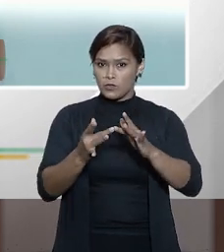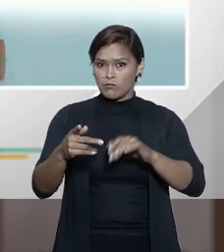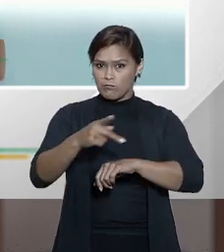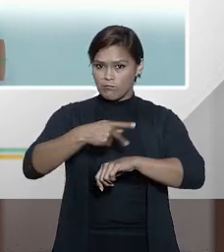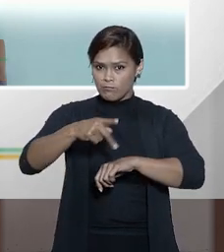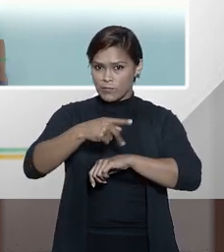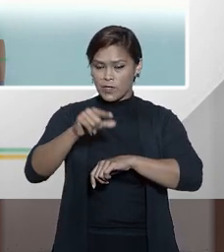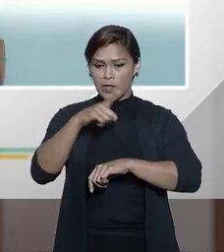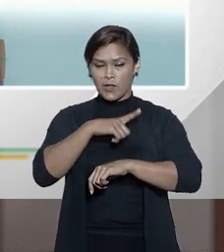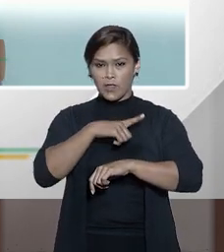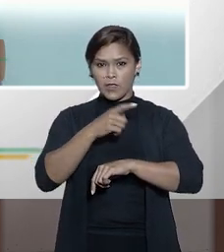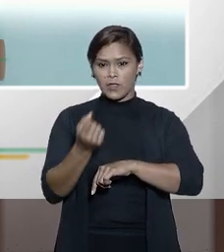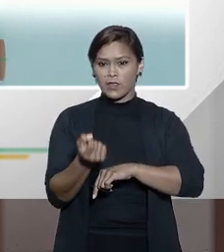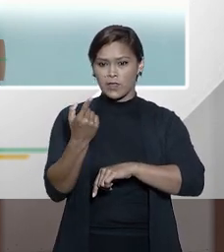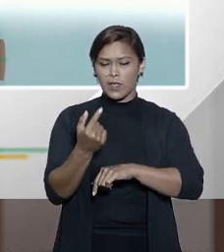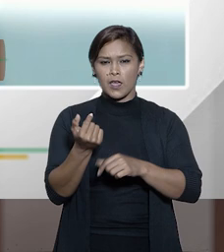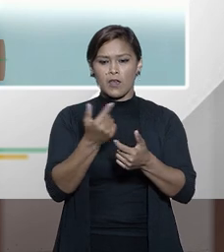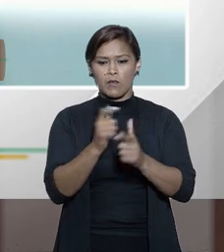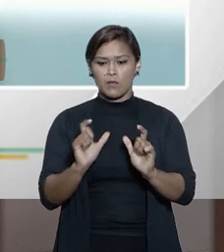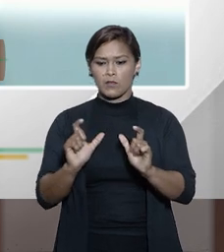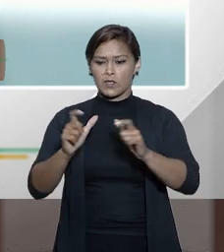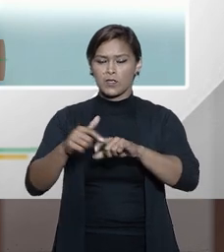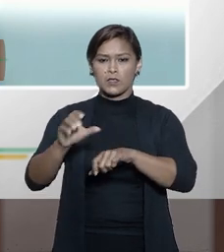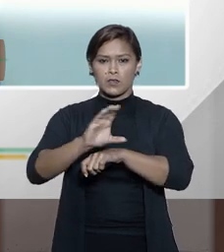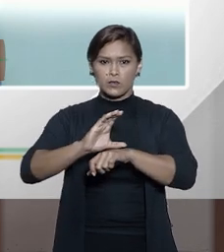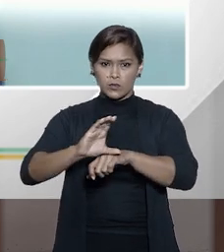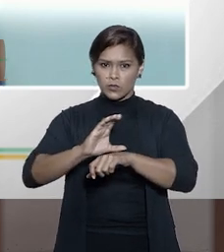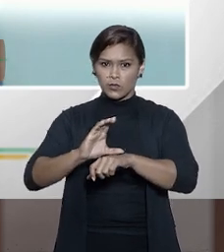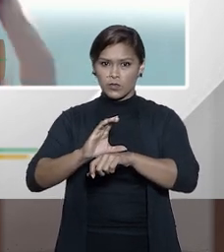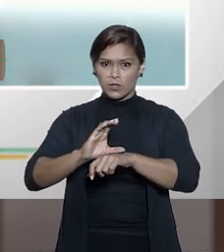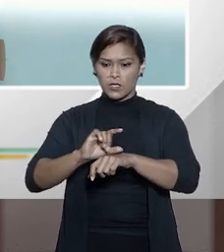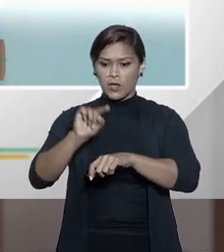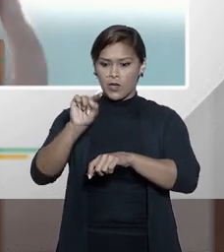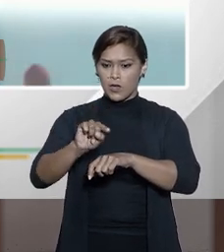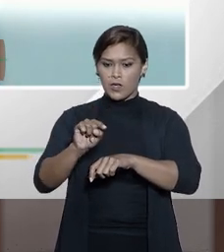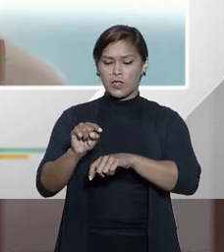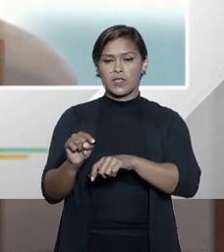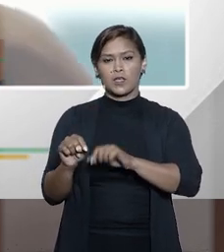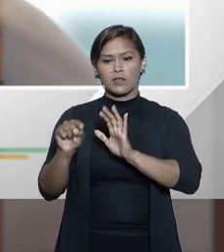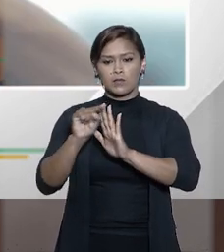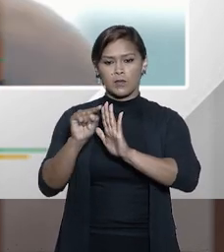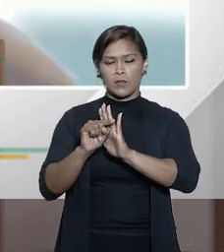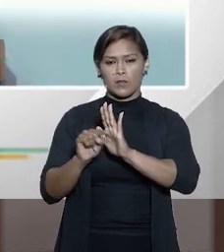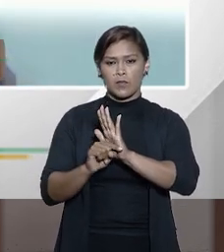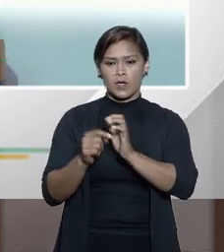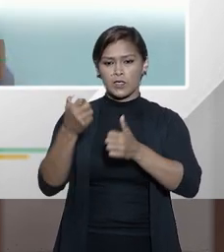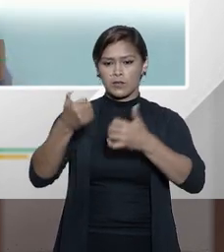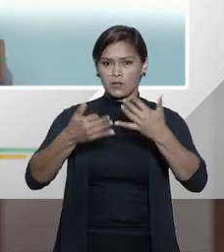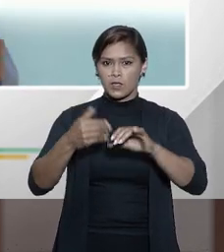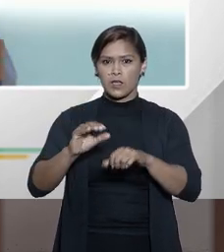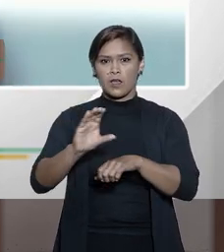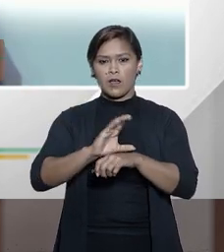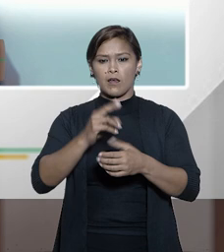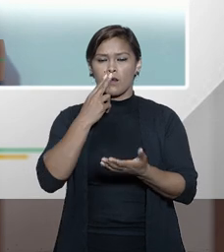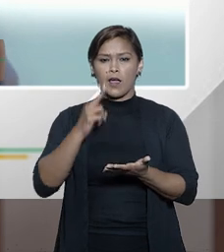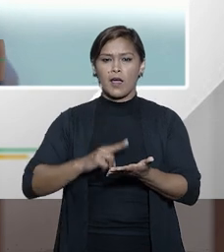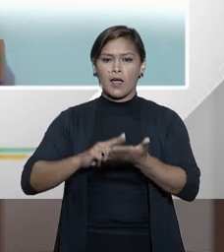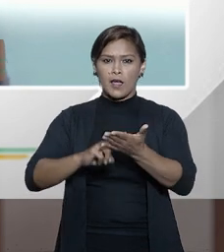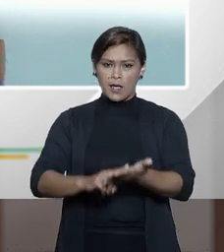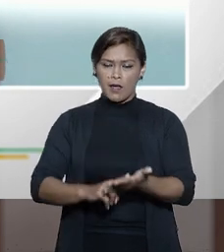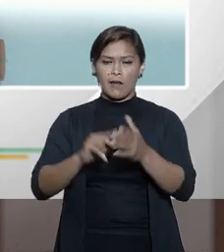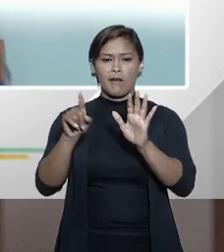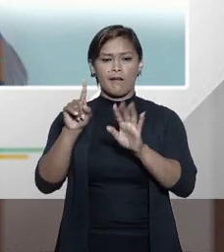internacional tem uma sede na Constituição, nesses atos elencados anteriormente, nesses